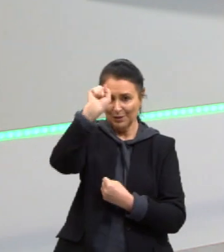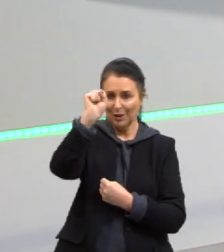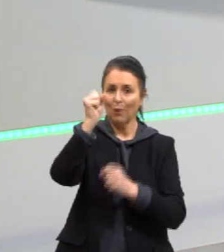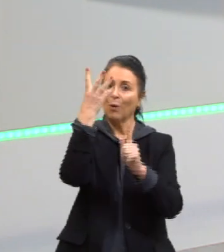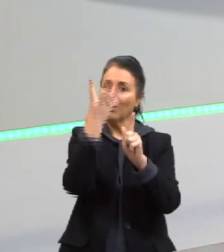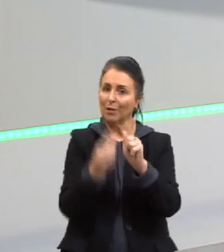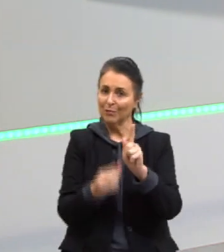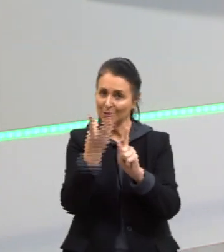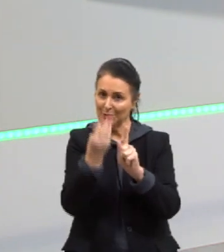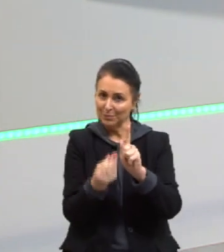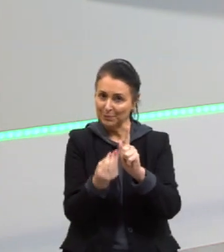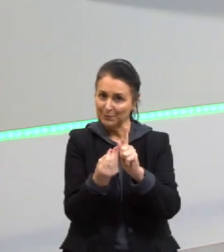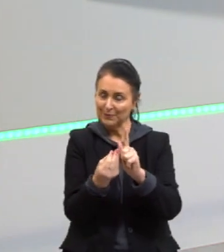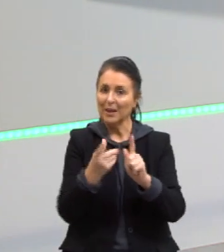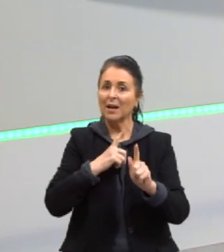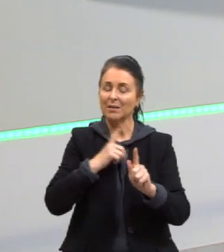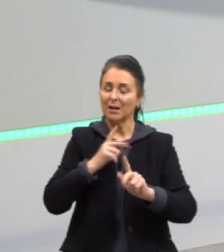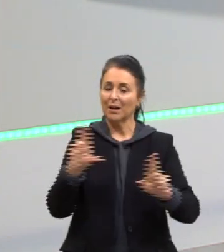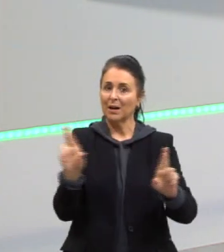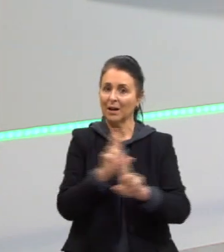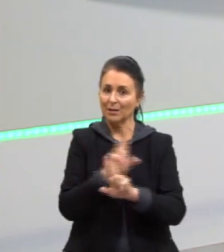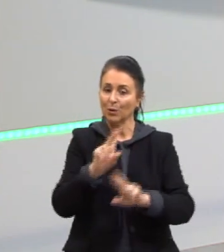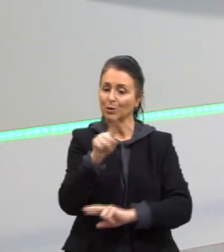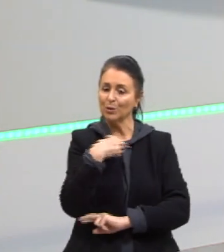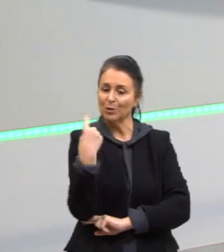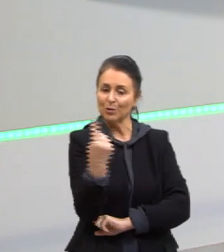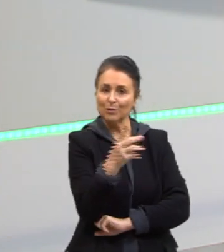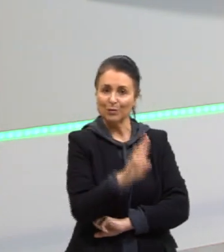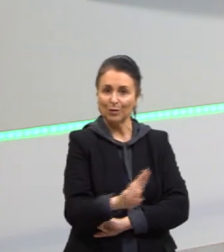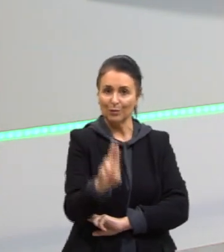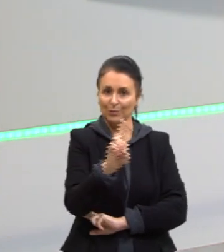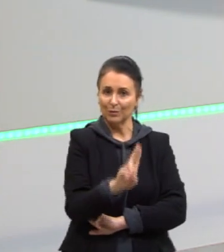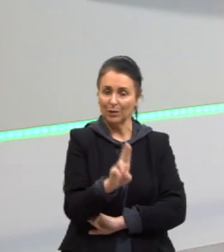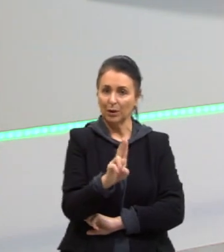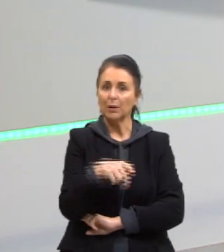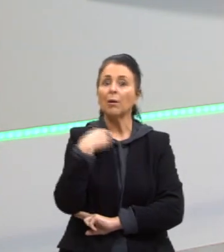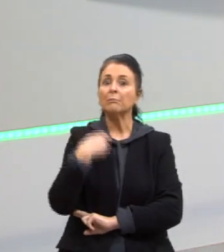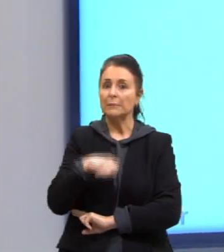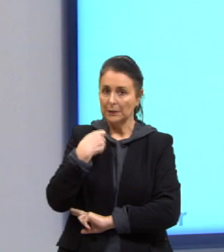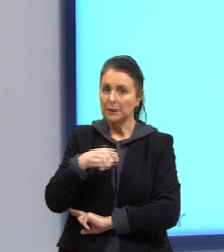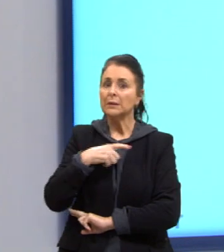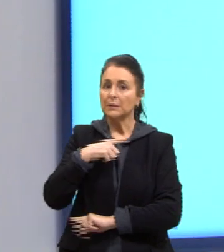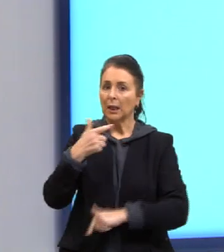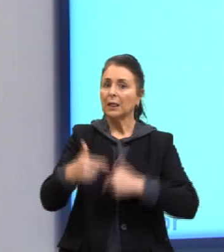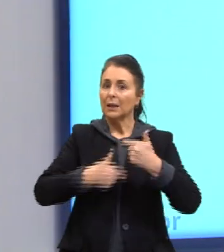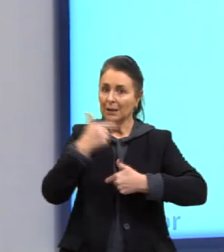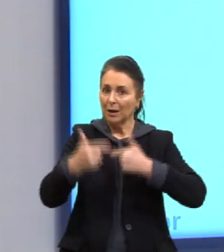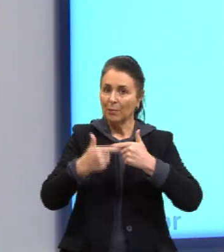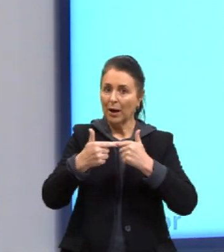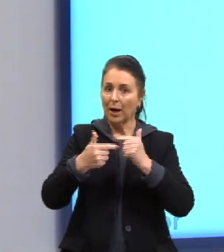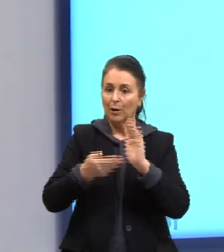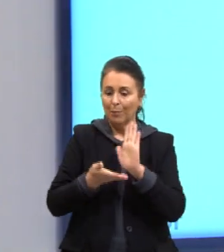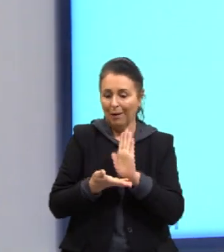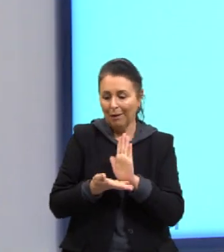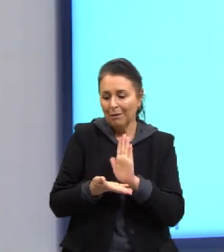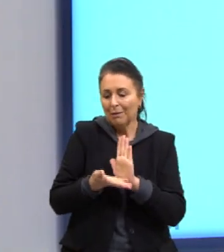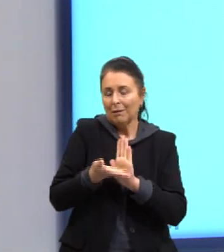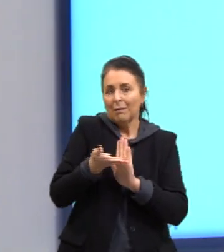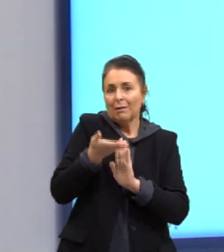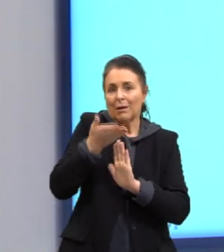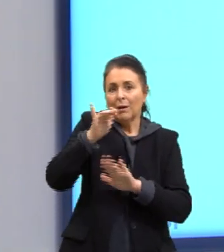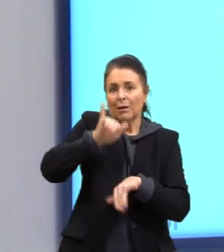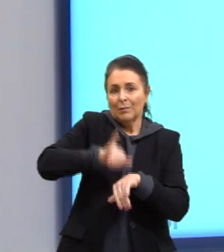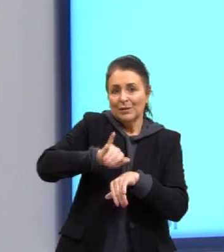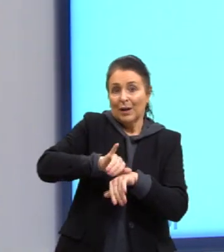Essa aqui vai ser a relação que a gente vai usar. Então, é necessário realizar trabalho para erguer objetos contra a